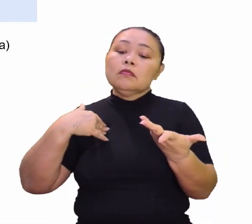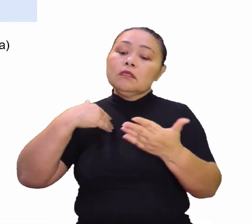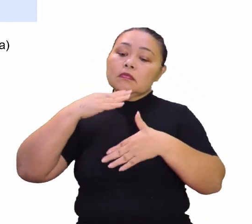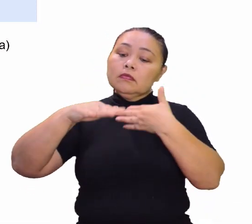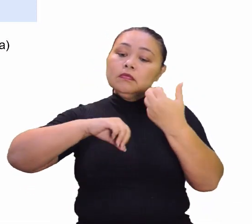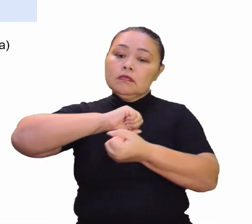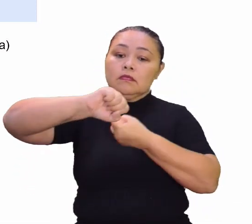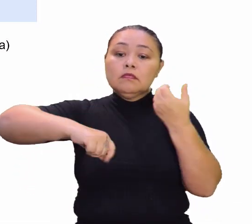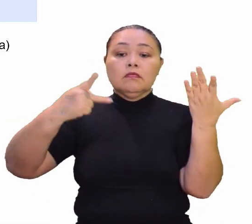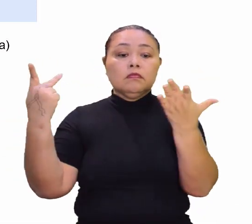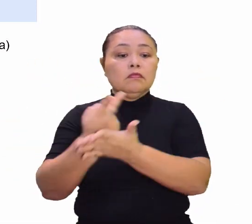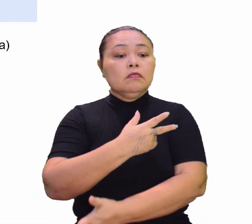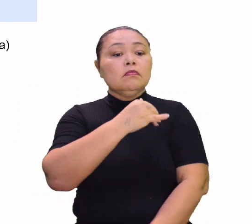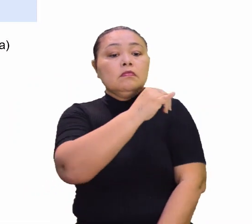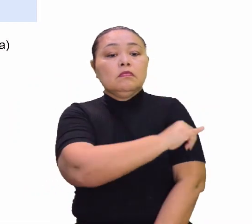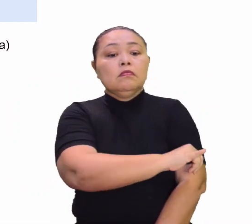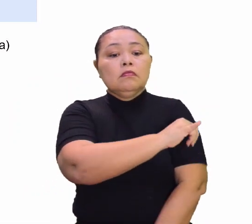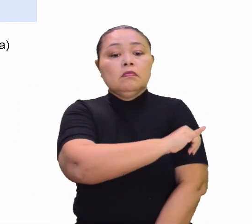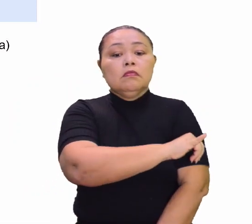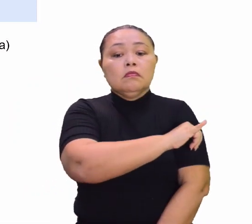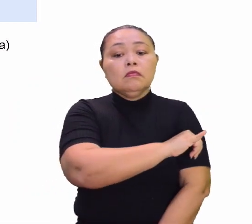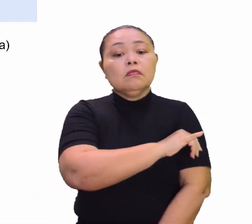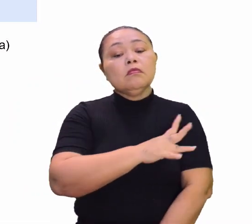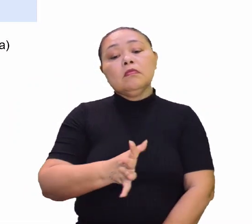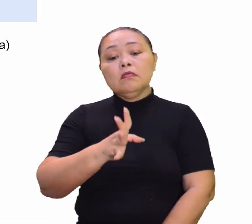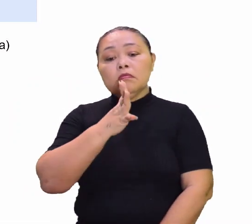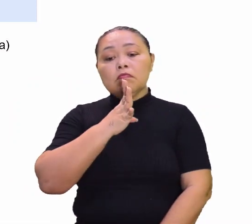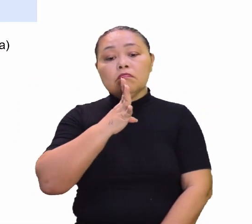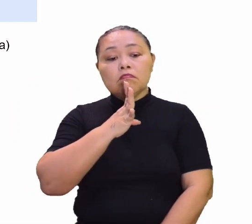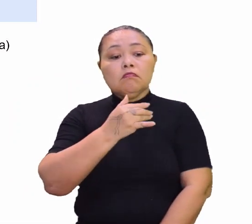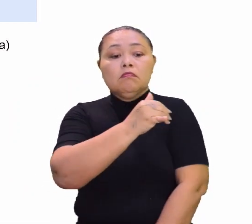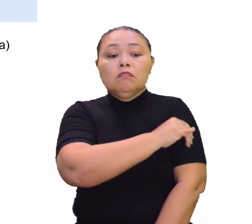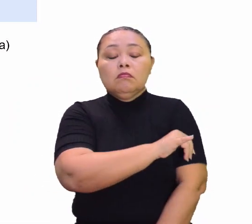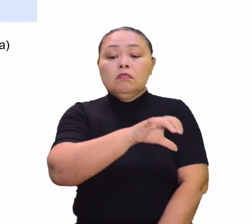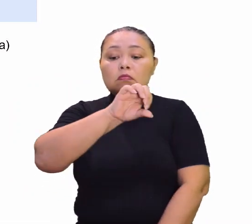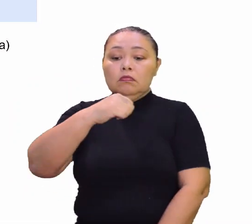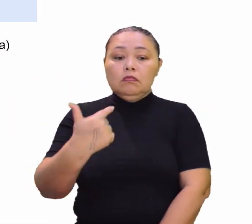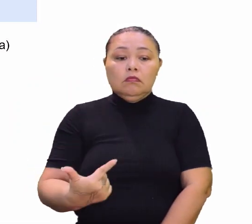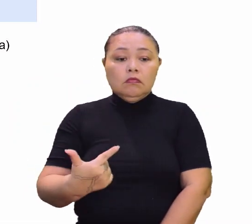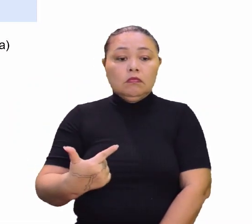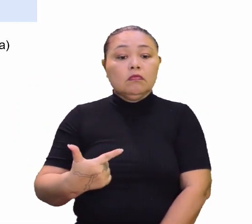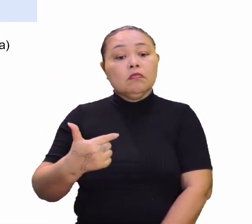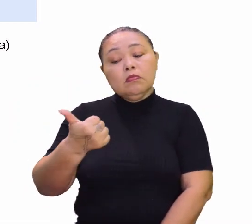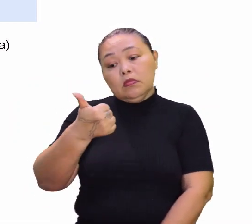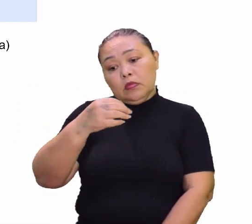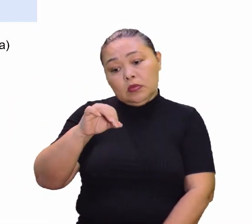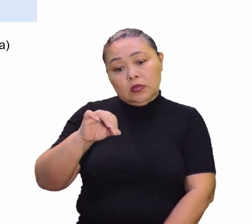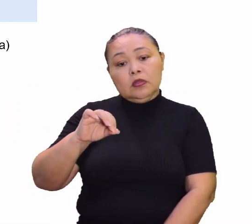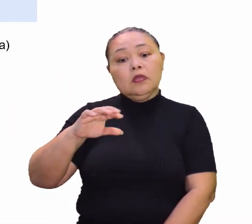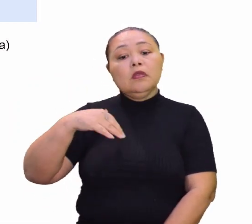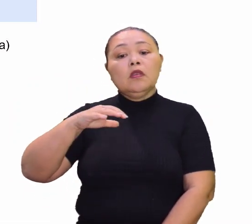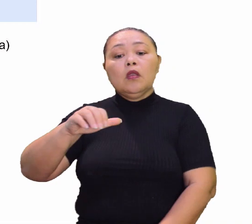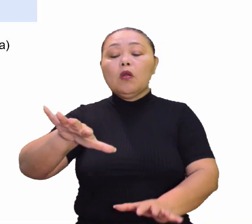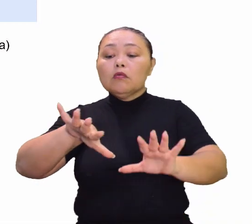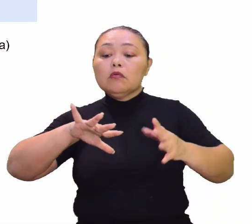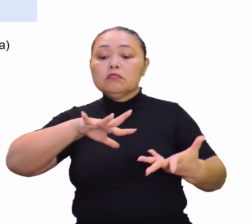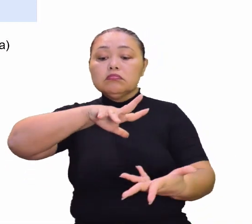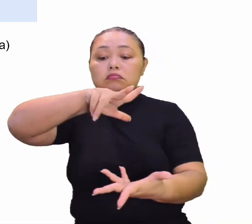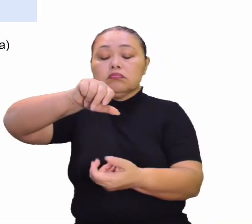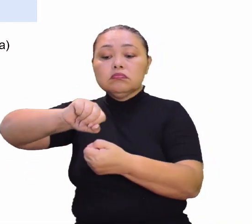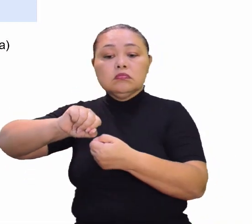lá no Rio de Janeiro, em 92, e ficou conhecida como Rio 92, e os 10 anos da Cúpula